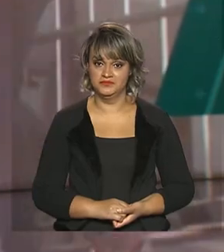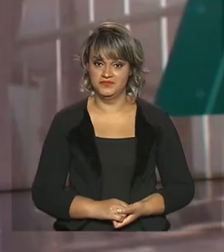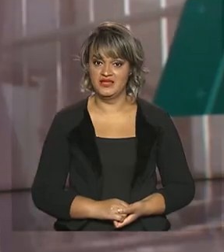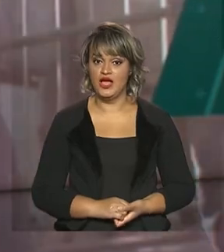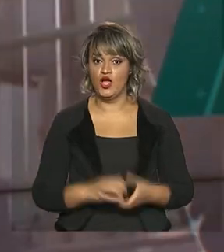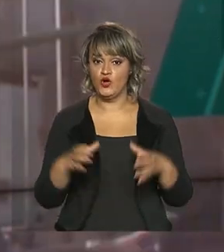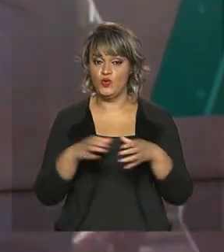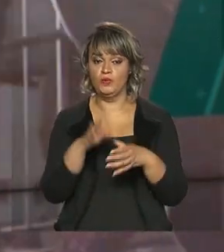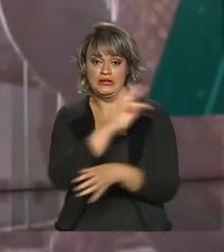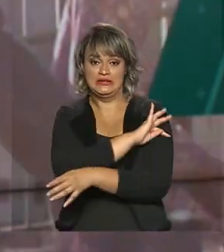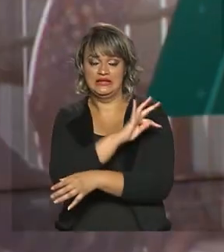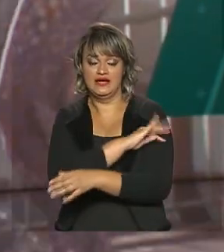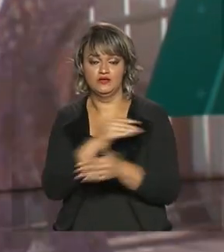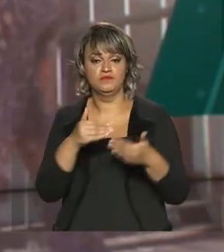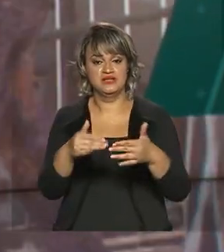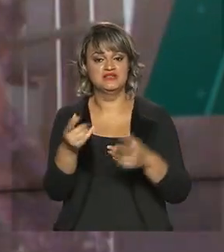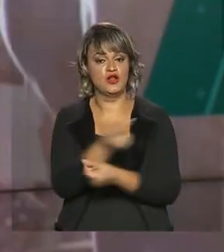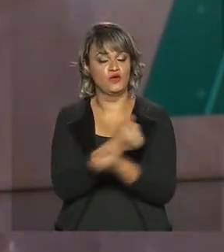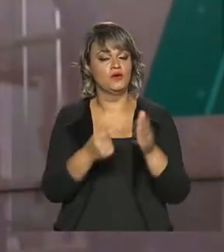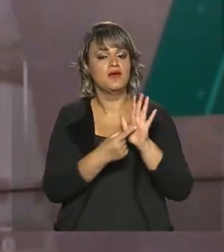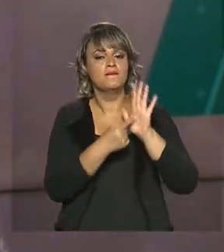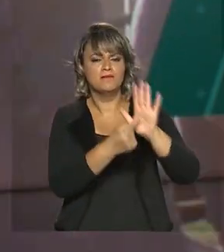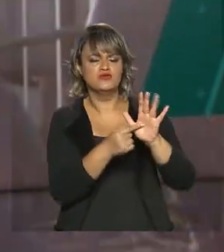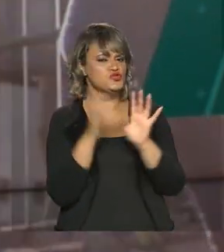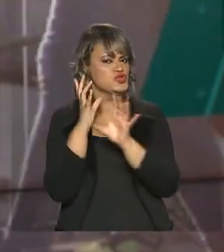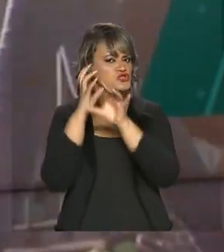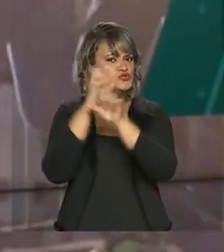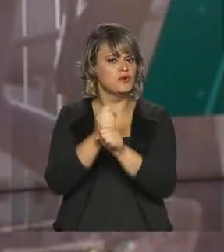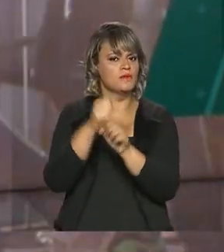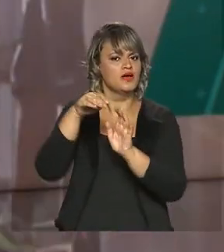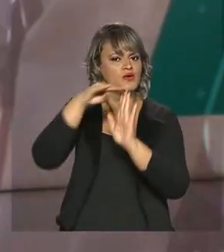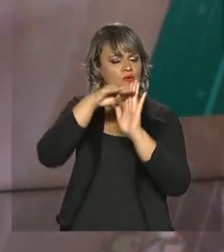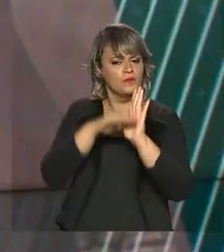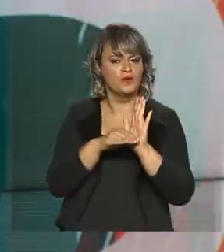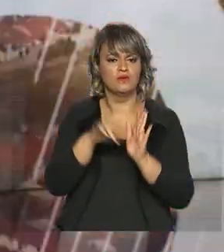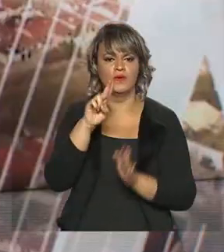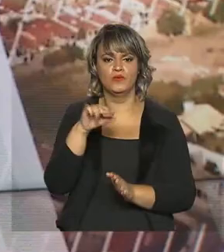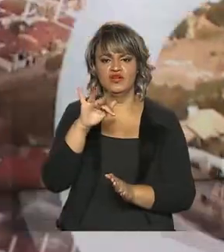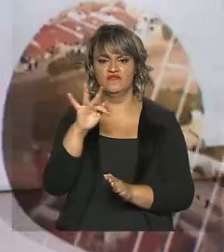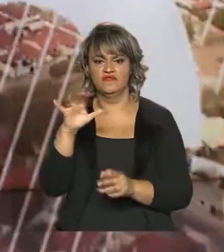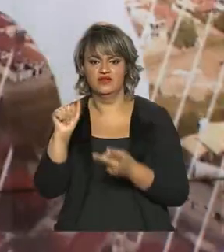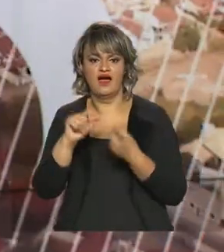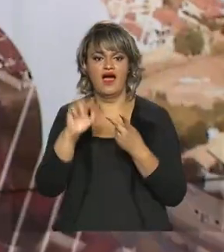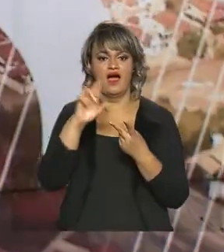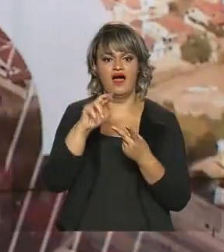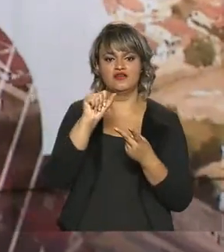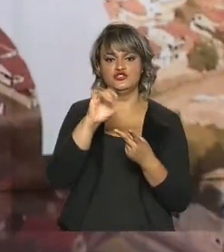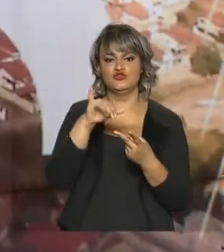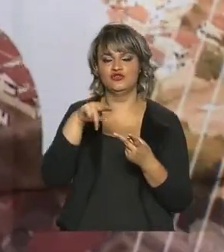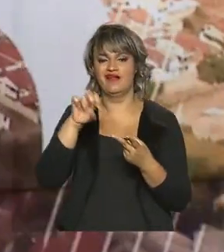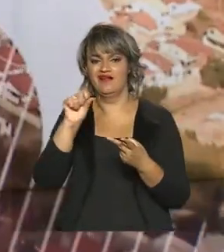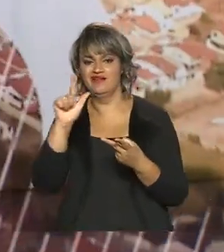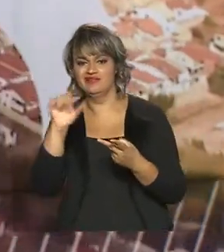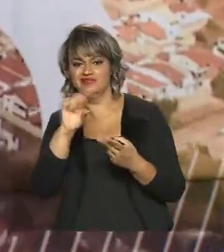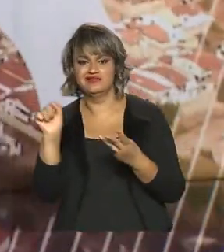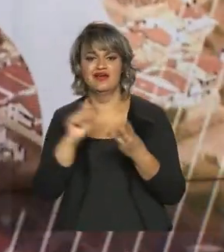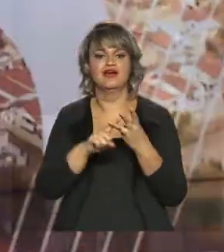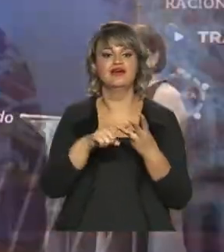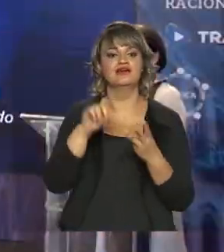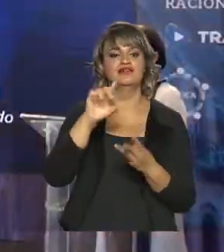Técnicos do Ministério da Economia apresentaram o balanço dos programas Unifica, Racionaliza e Transforma Gov.